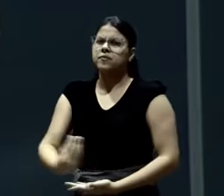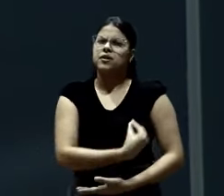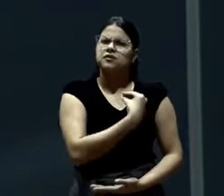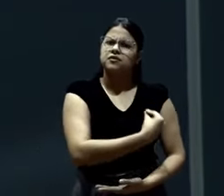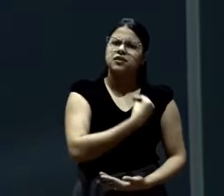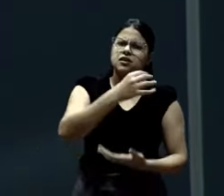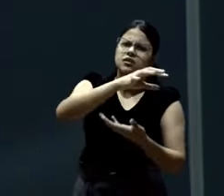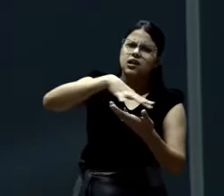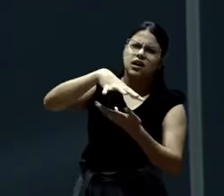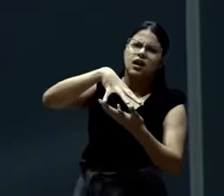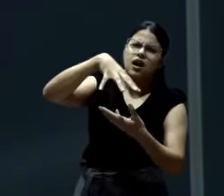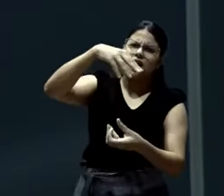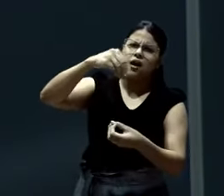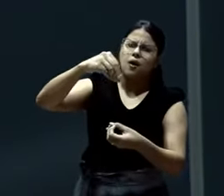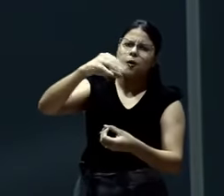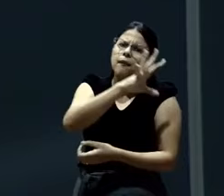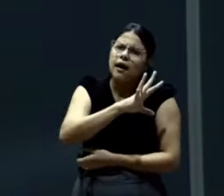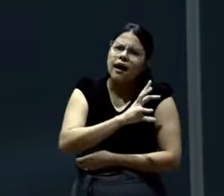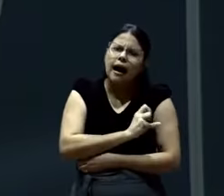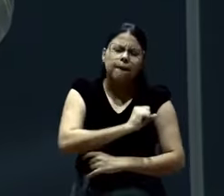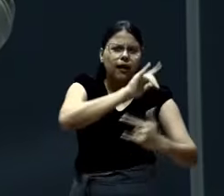São almas. É amar pessoas.